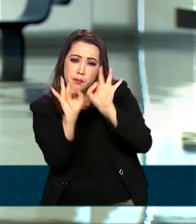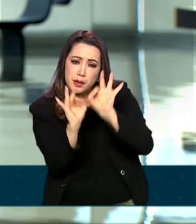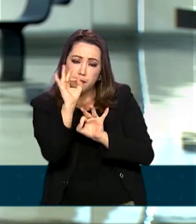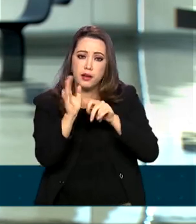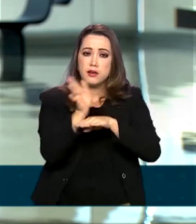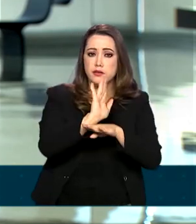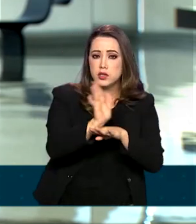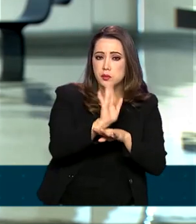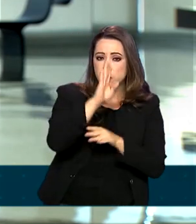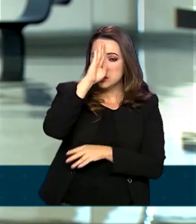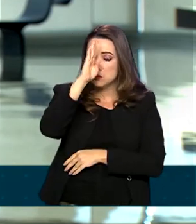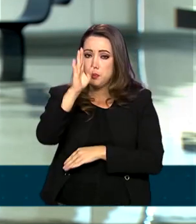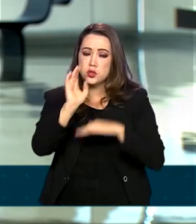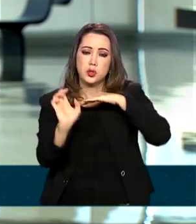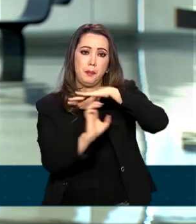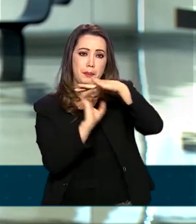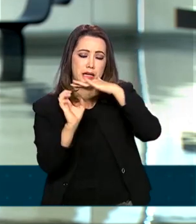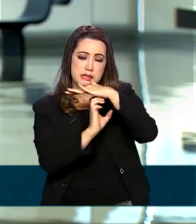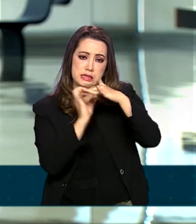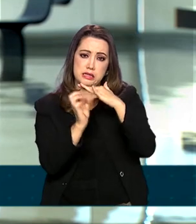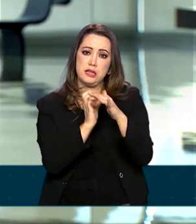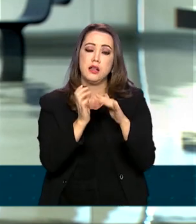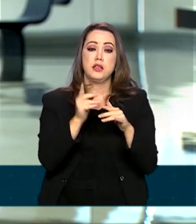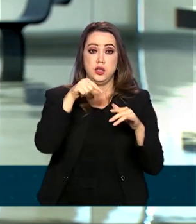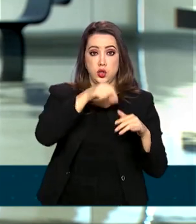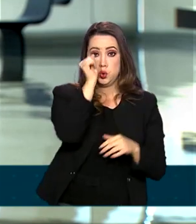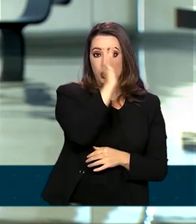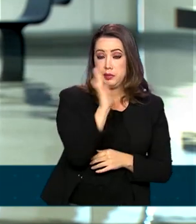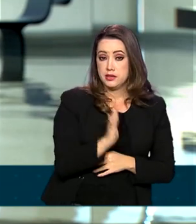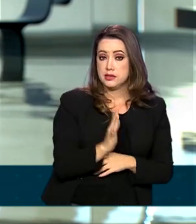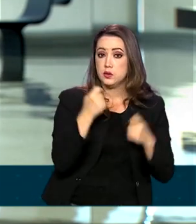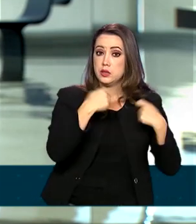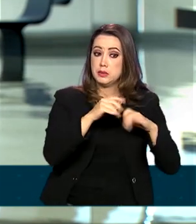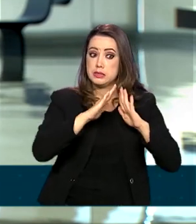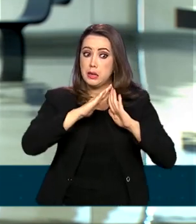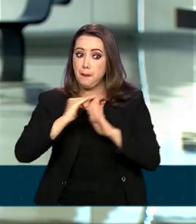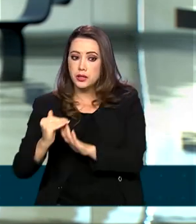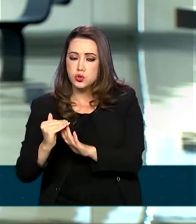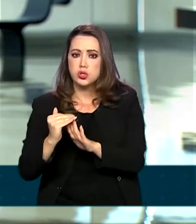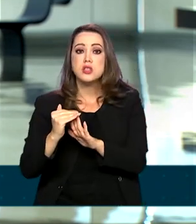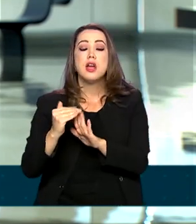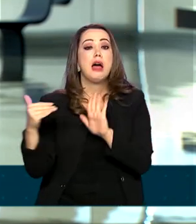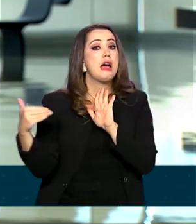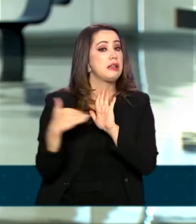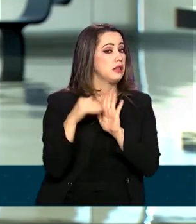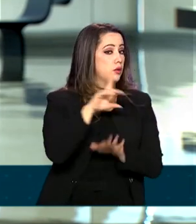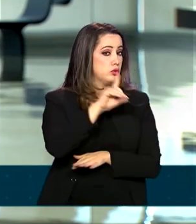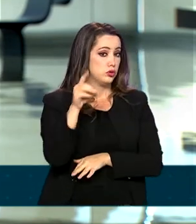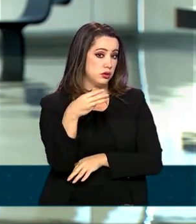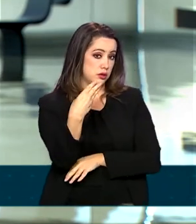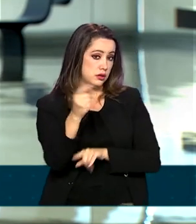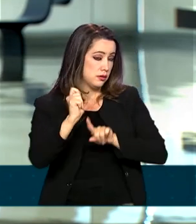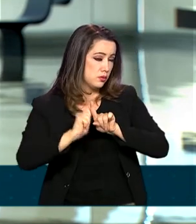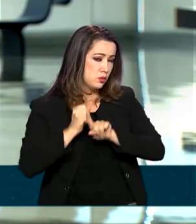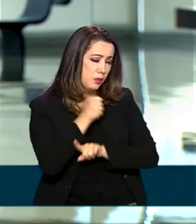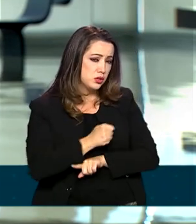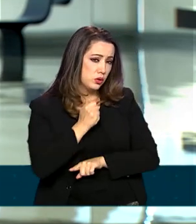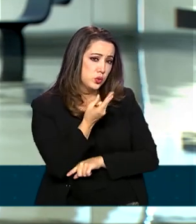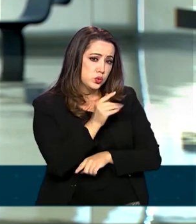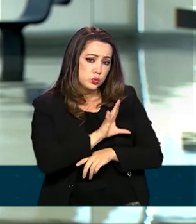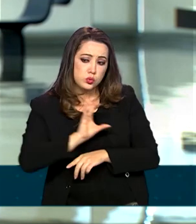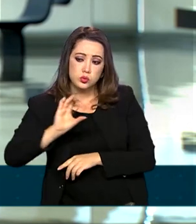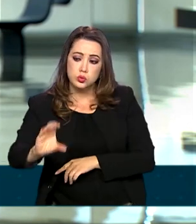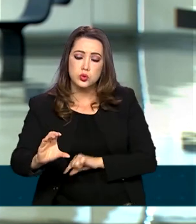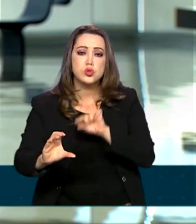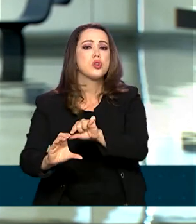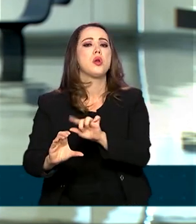prioridade para empresas de capital nacional que devem entrar com o pedido até o dia 3 de agosto. Essa linha de crédito